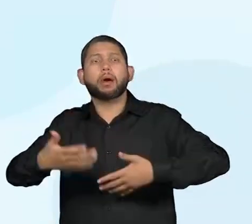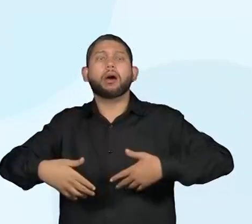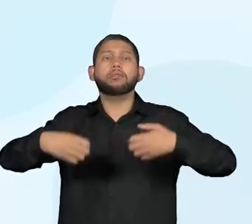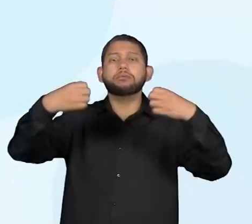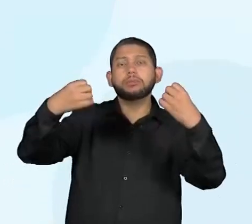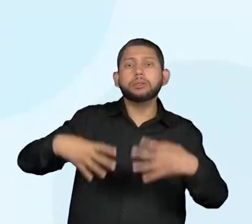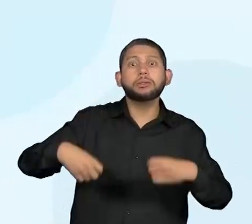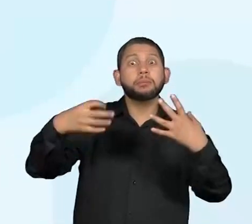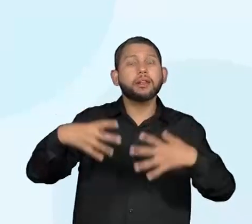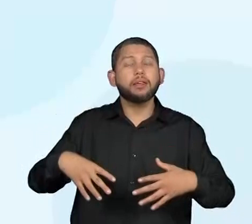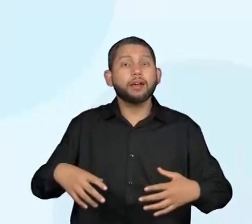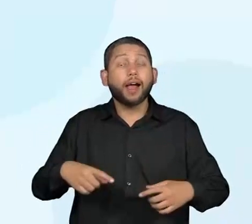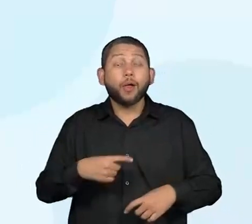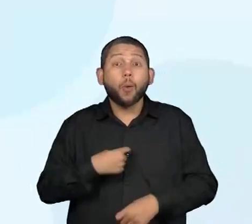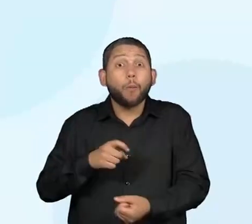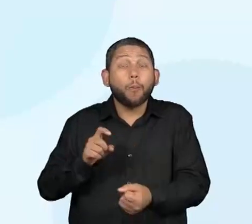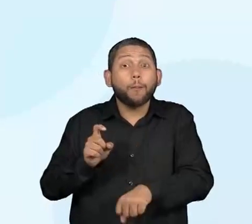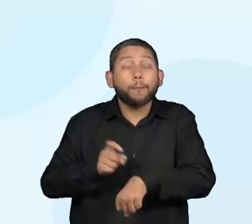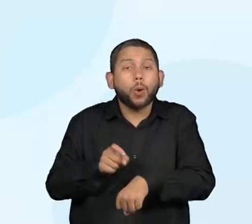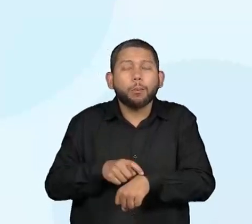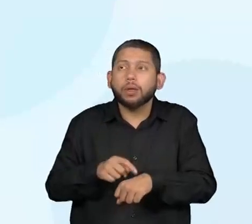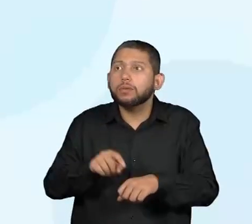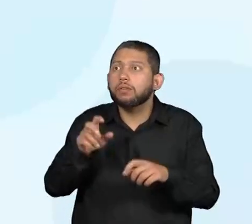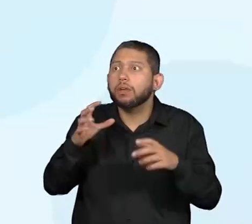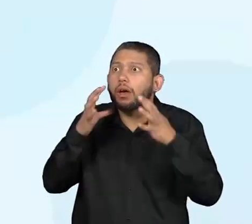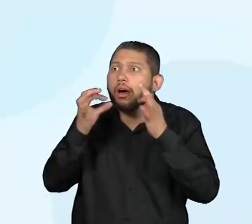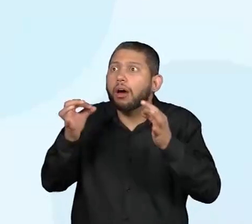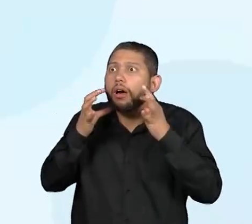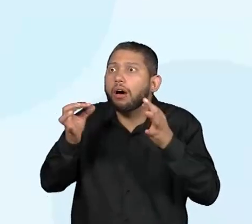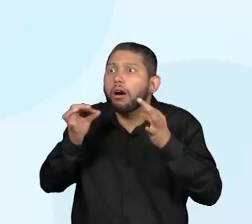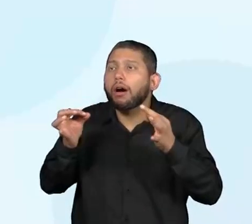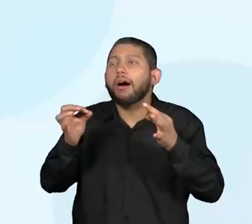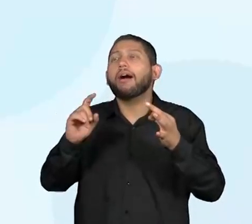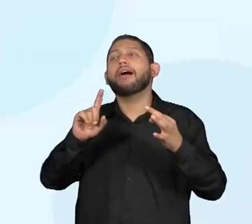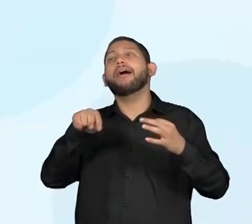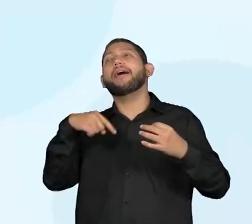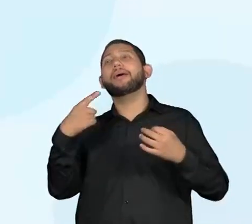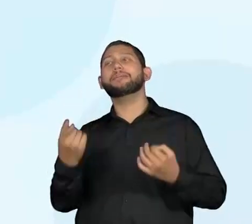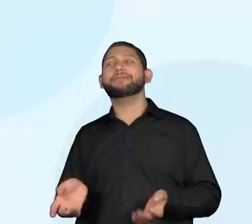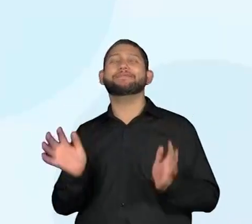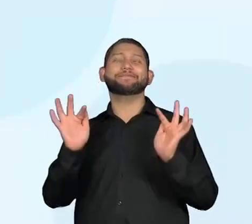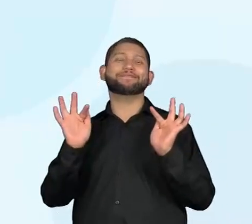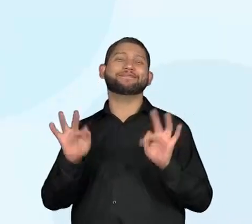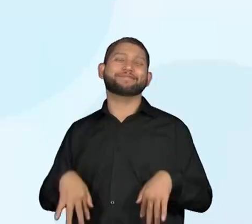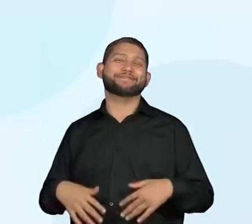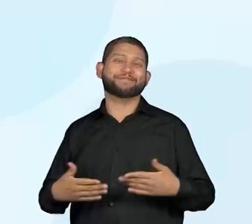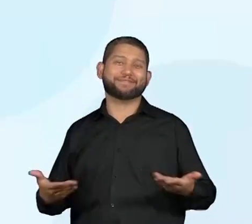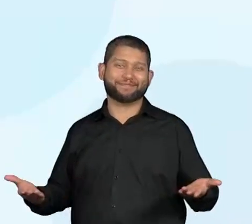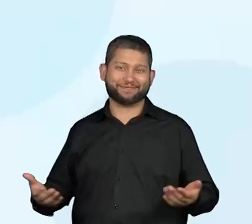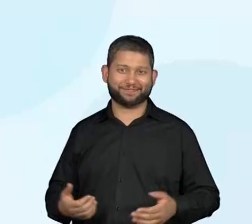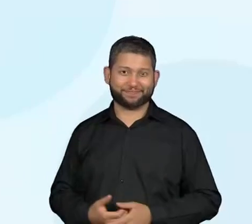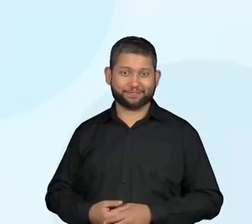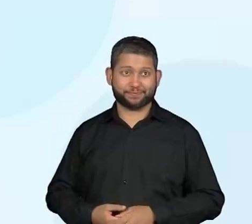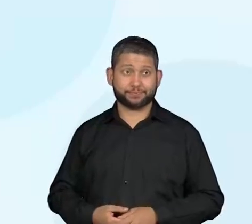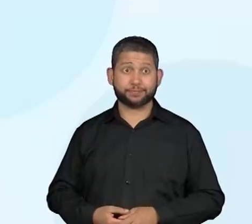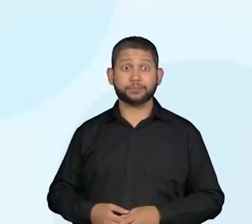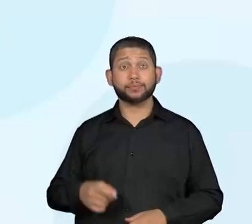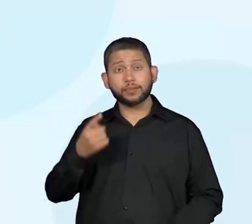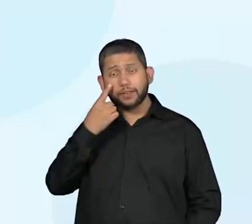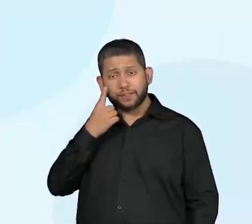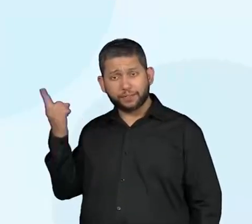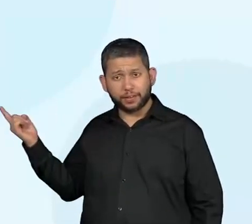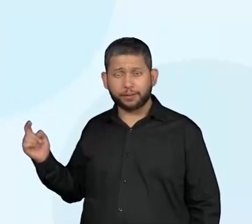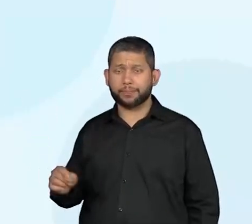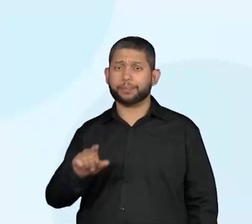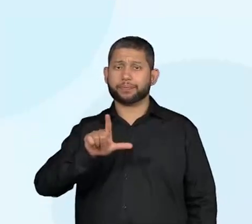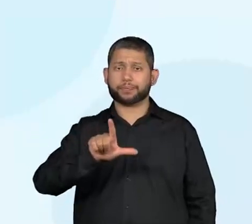vou pegar o marca-texto aqui e vamos pensar juntinho aqui. Uma sequência linear. O